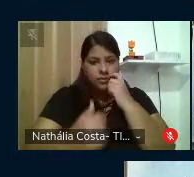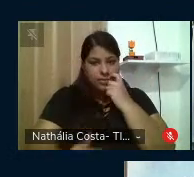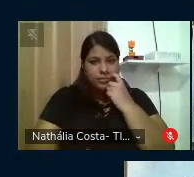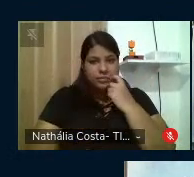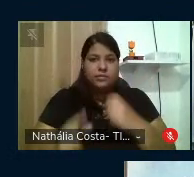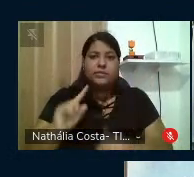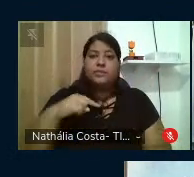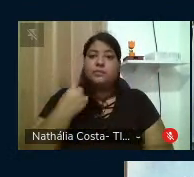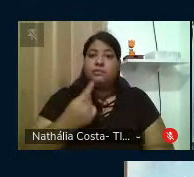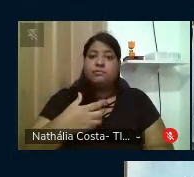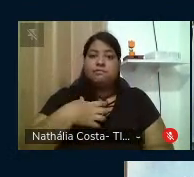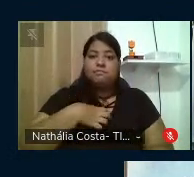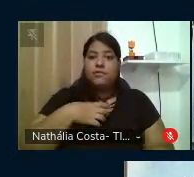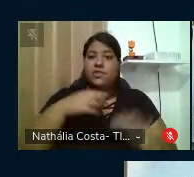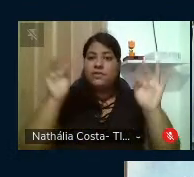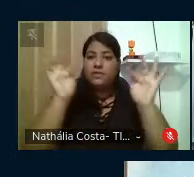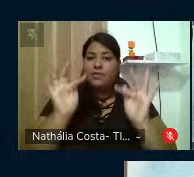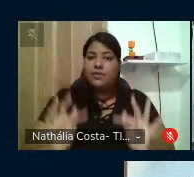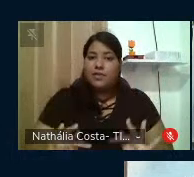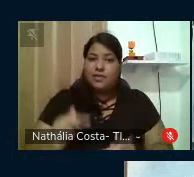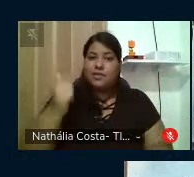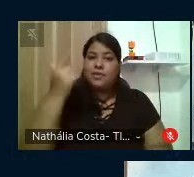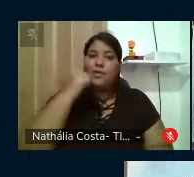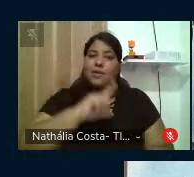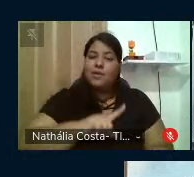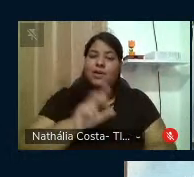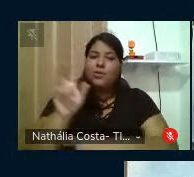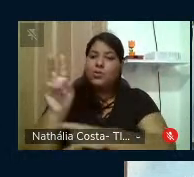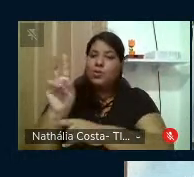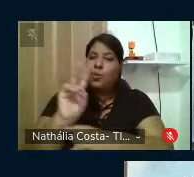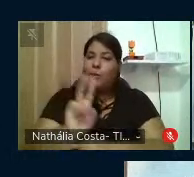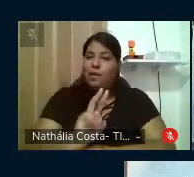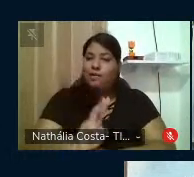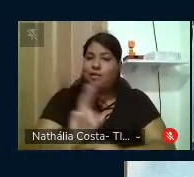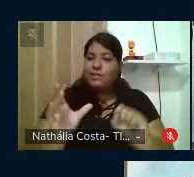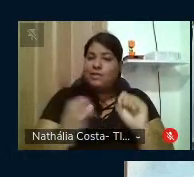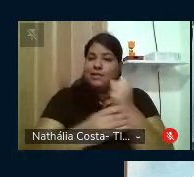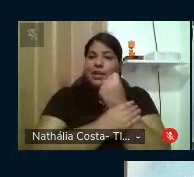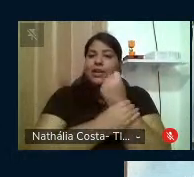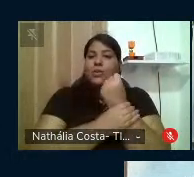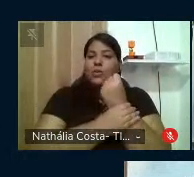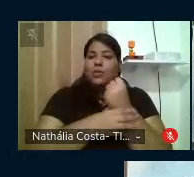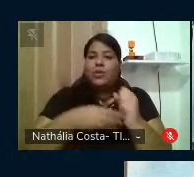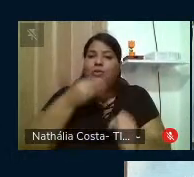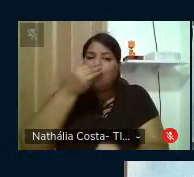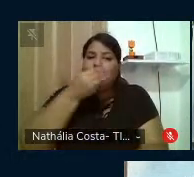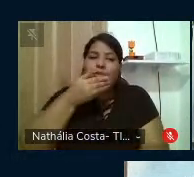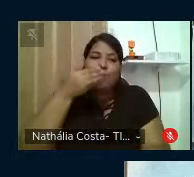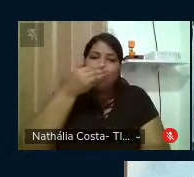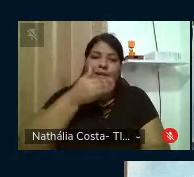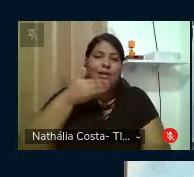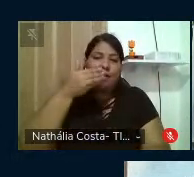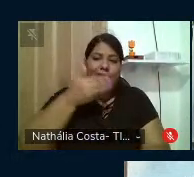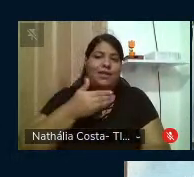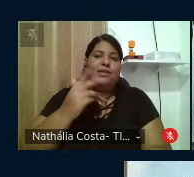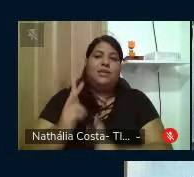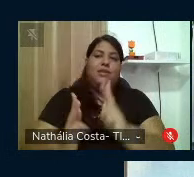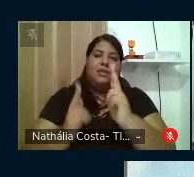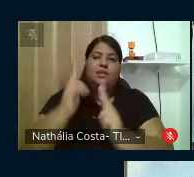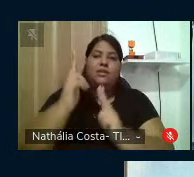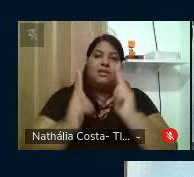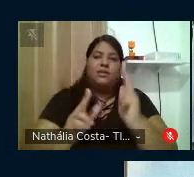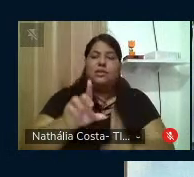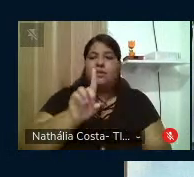tivemos a felicidade de contar com a supervisão segura e suave do editor Diogo